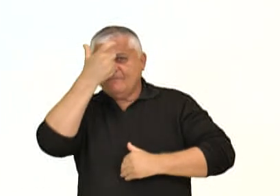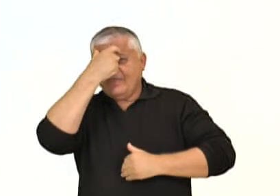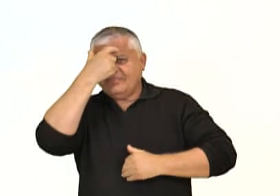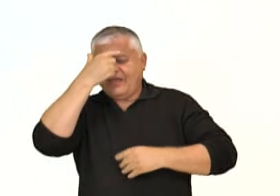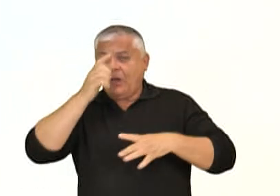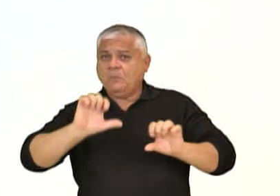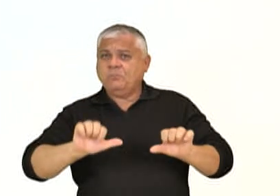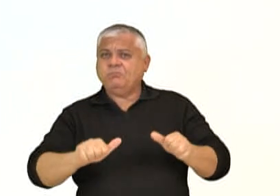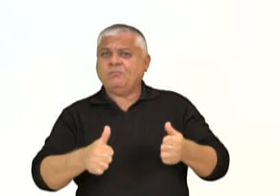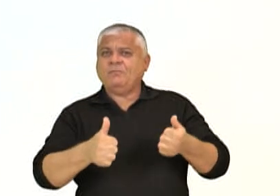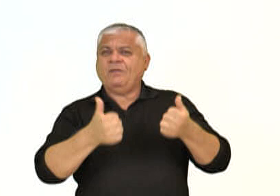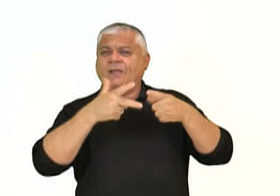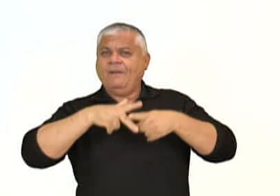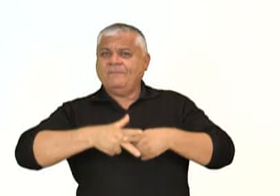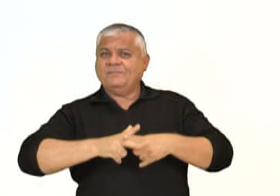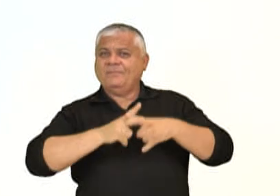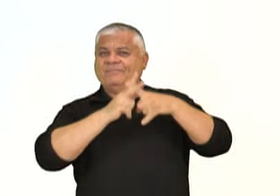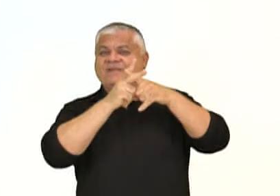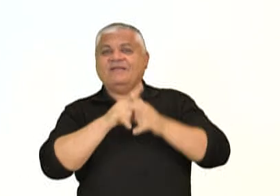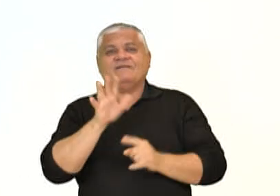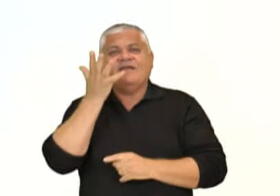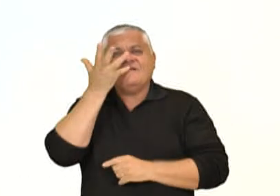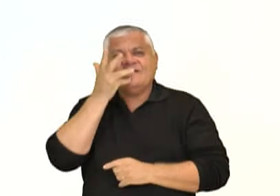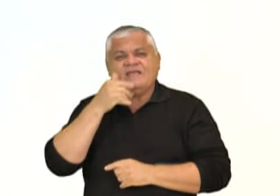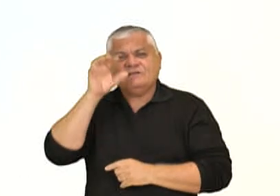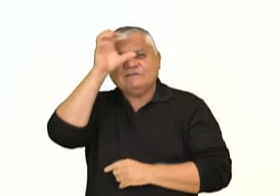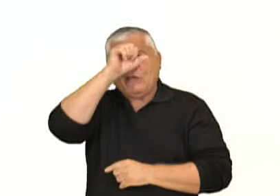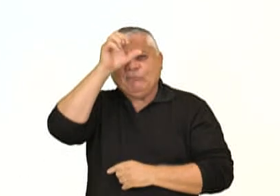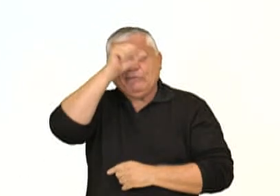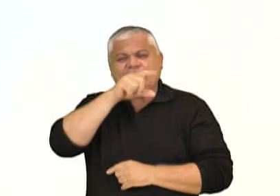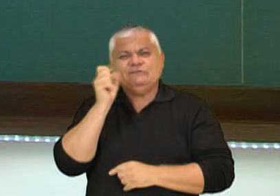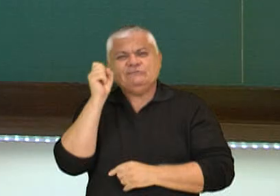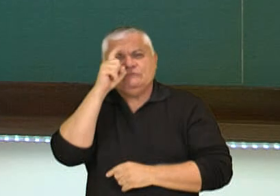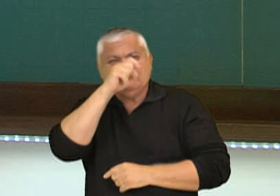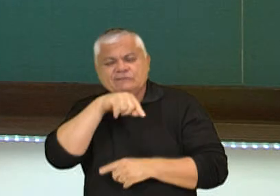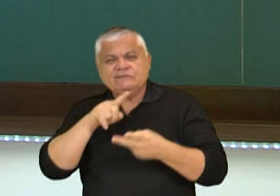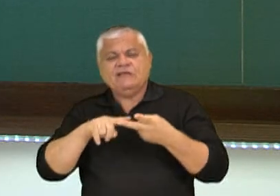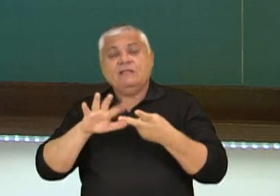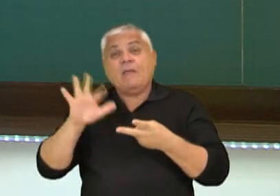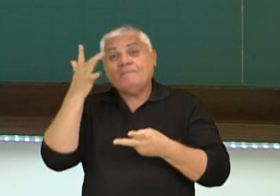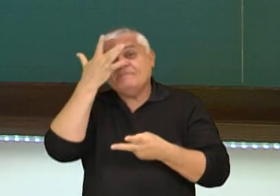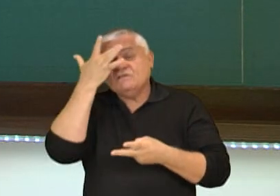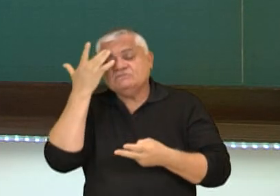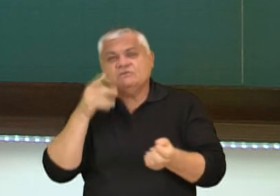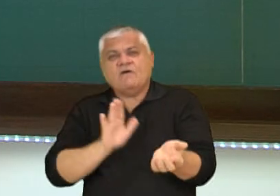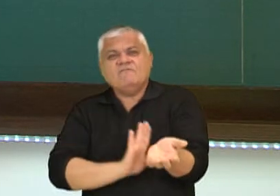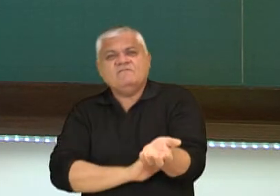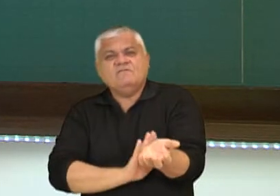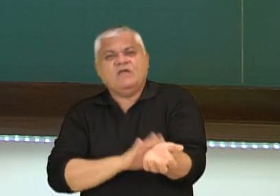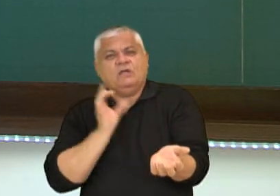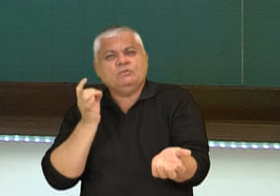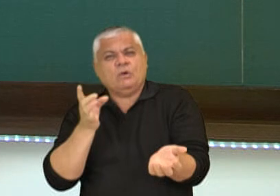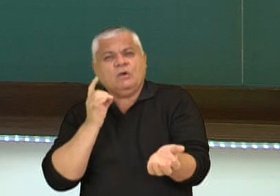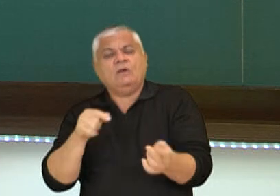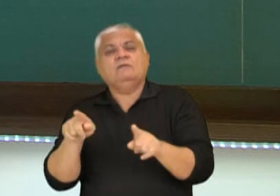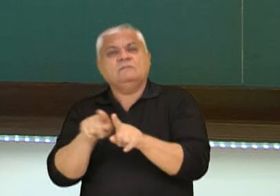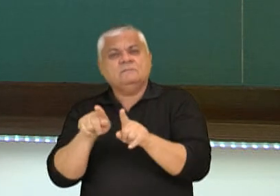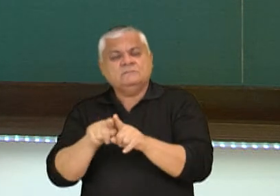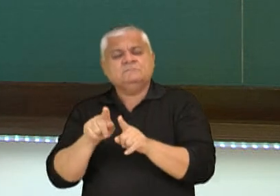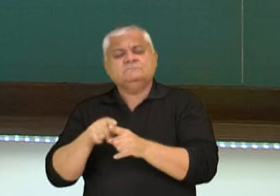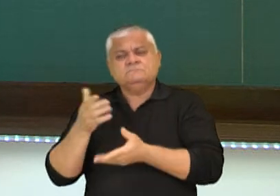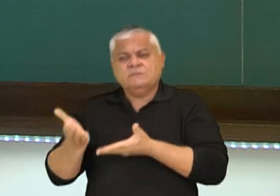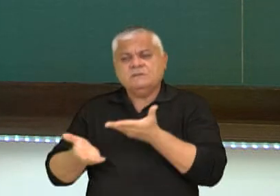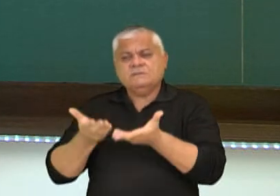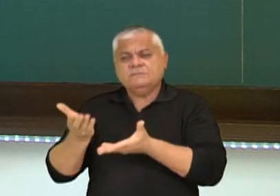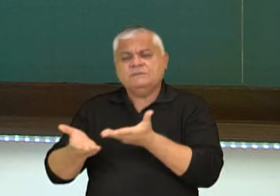várias áreas. Crianças com problemas de aprendizagem, adultos com dependência química, explica. Segundo a fisioterapeuta Alessandra Pietra,